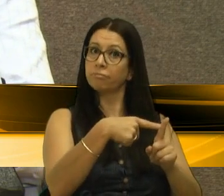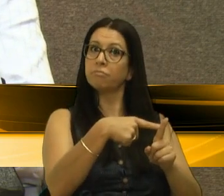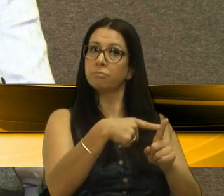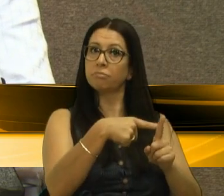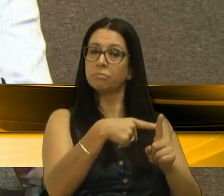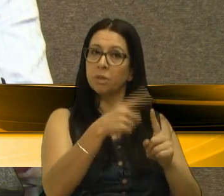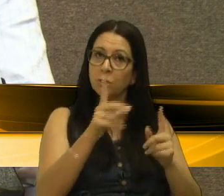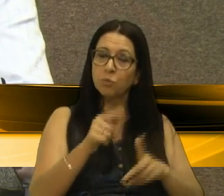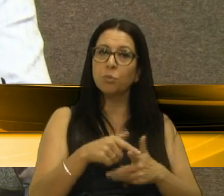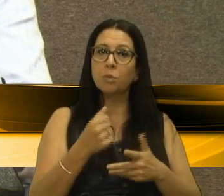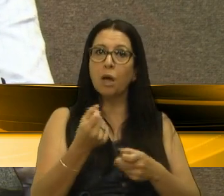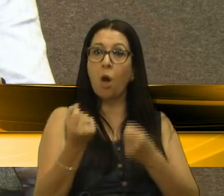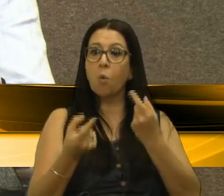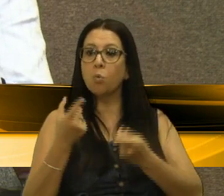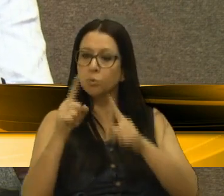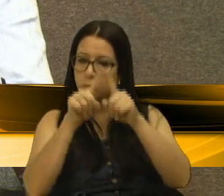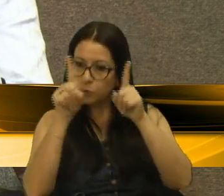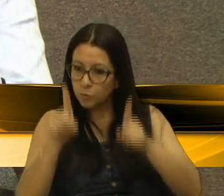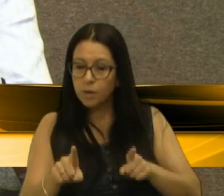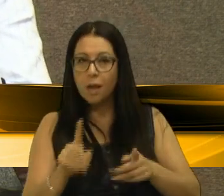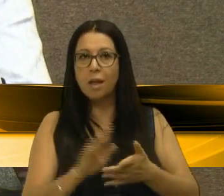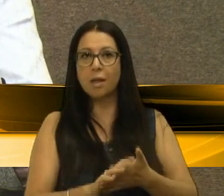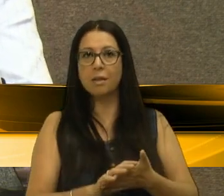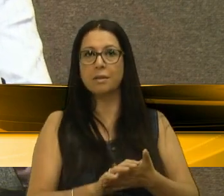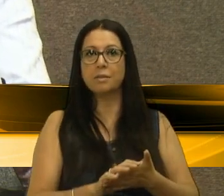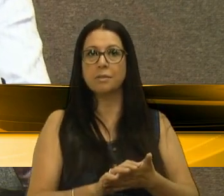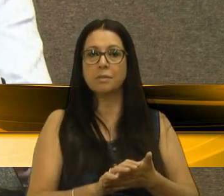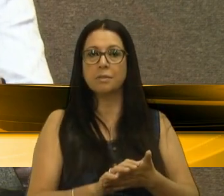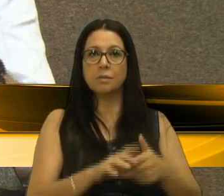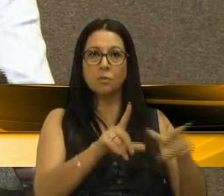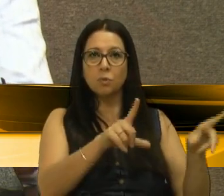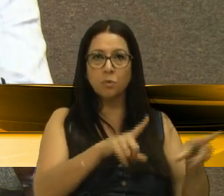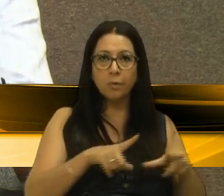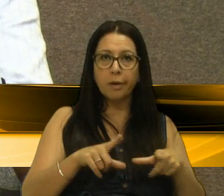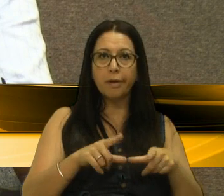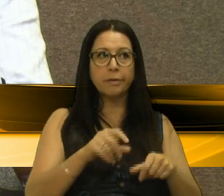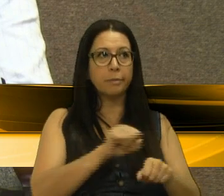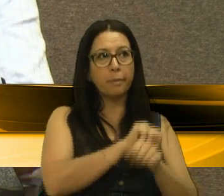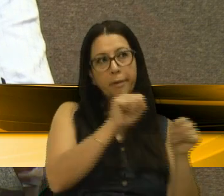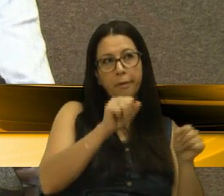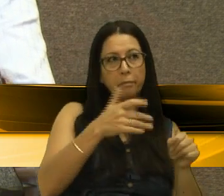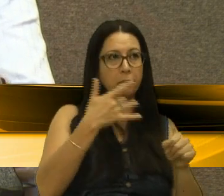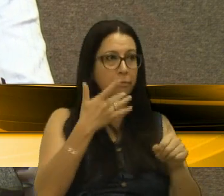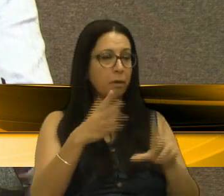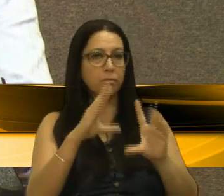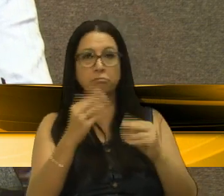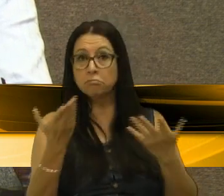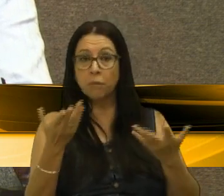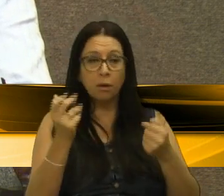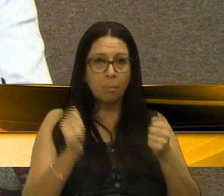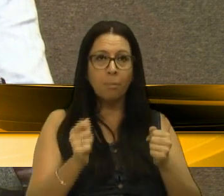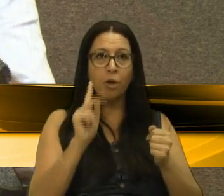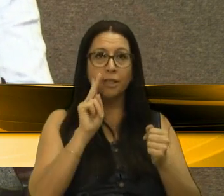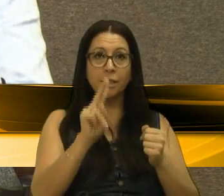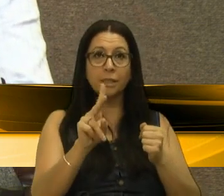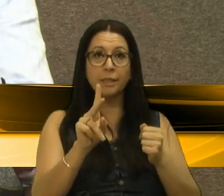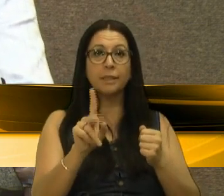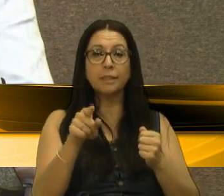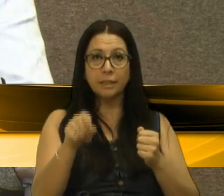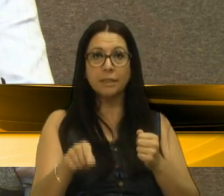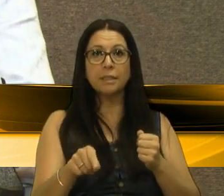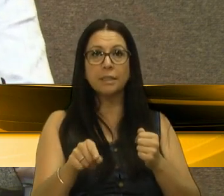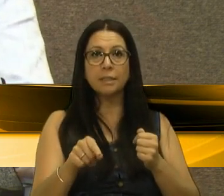alguns dos seus funcionários em determinados turnos, para que possam estes, então,